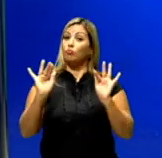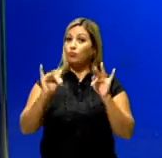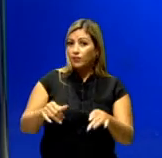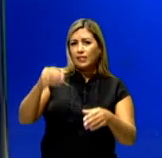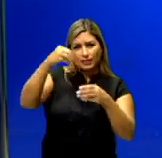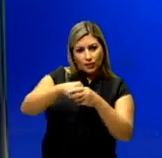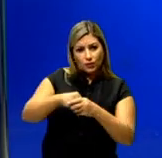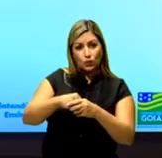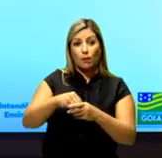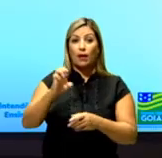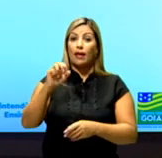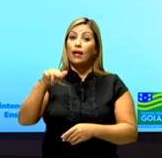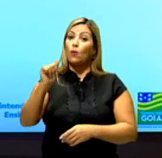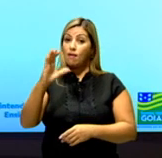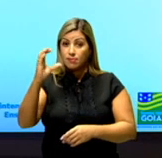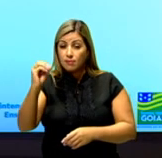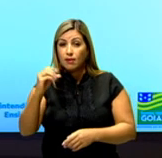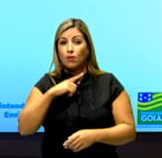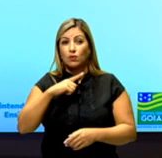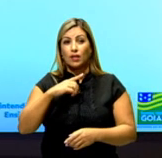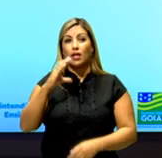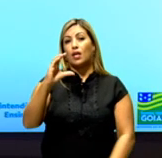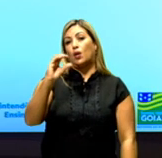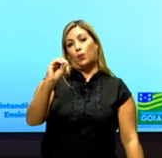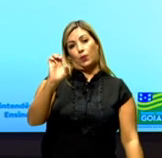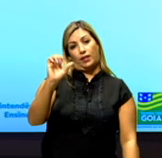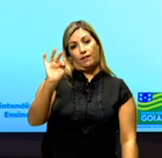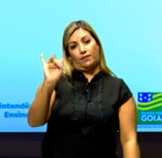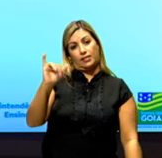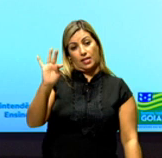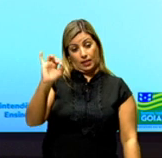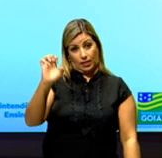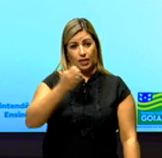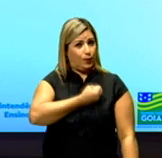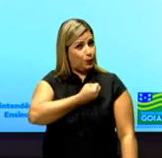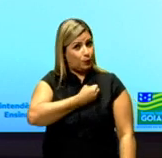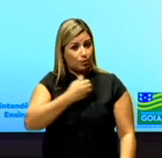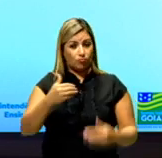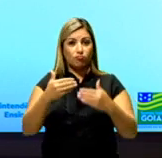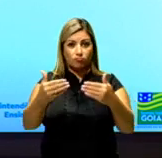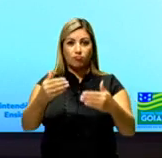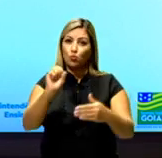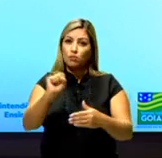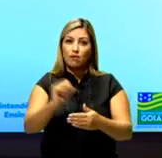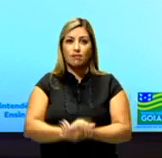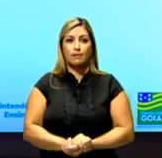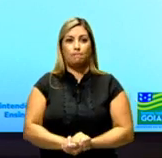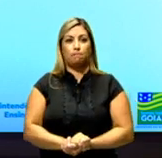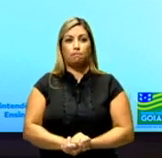equação, nós temos os coeficientes estequiométricos, que são esses números que ficam na frente das substâncias.